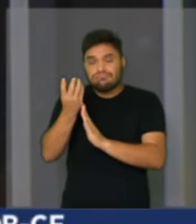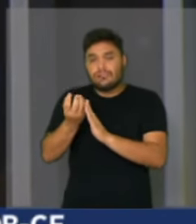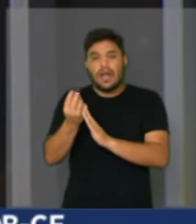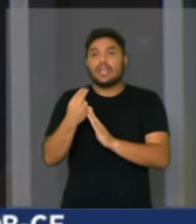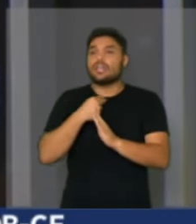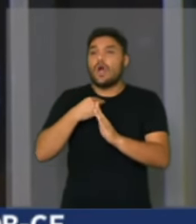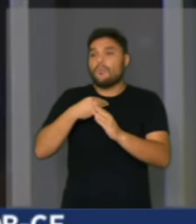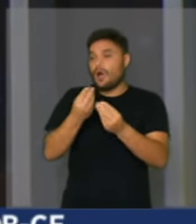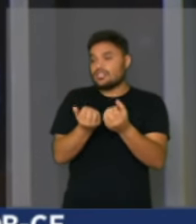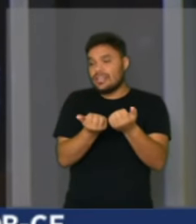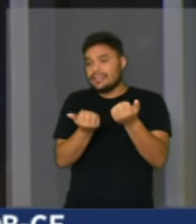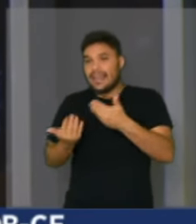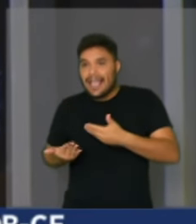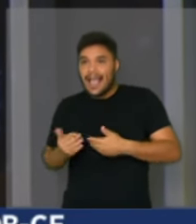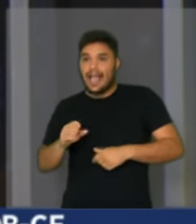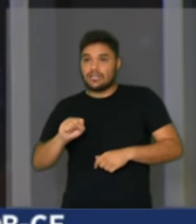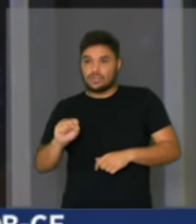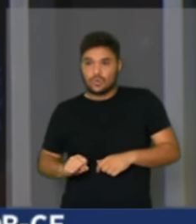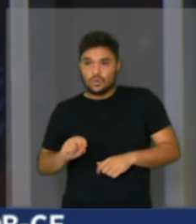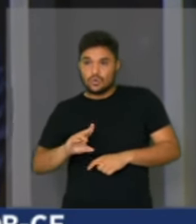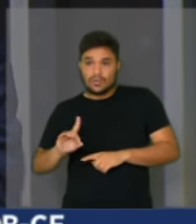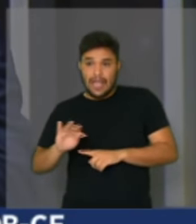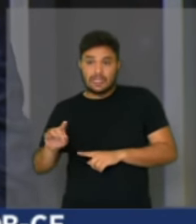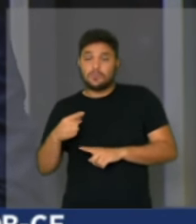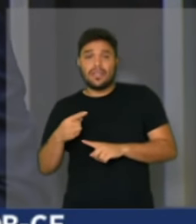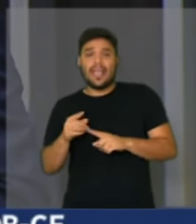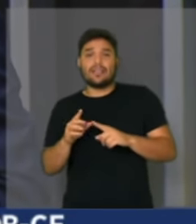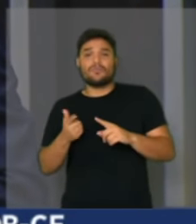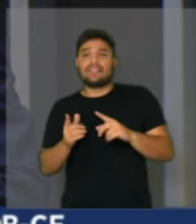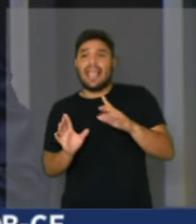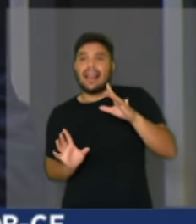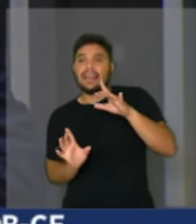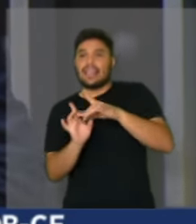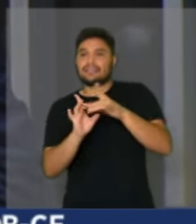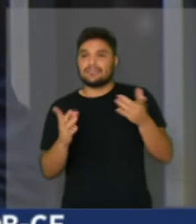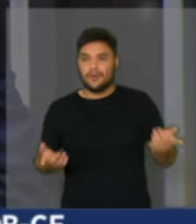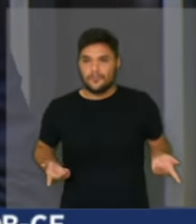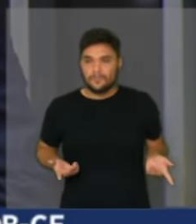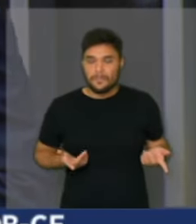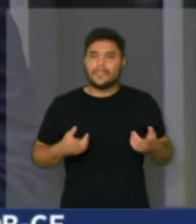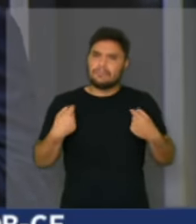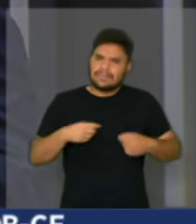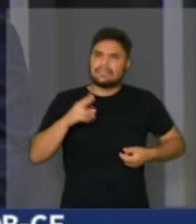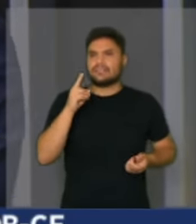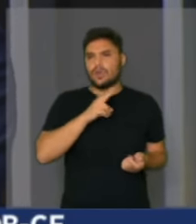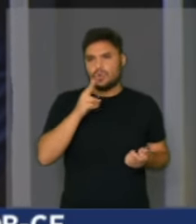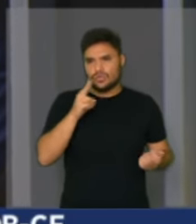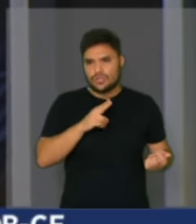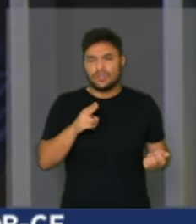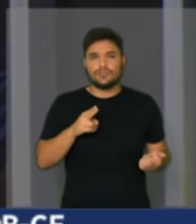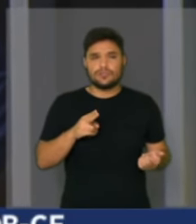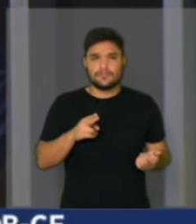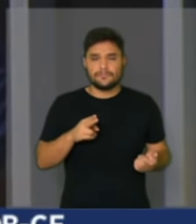linhas de transmissão. Então, meus amigos, é necessário e urgente que nós tenhamos